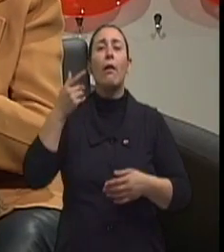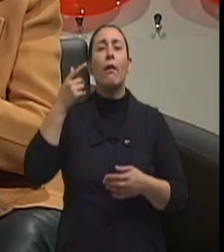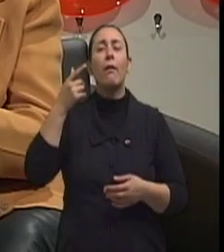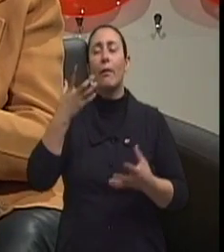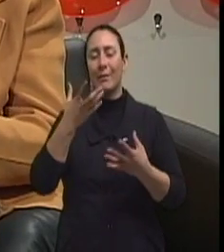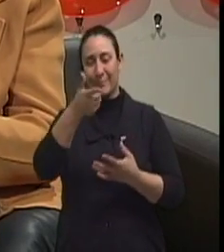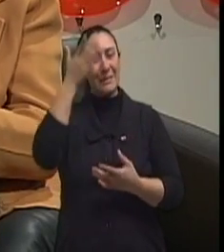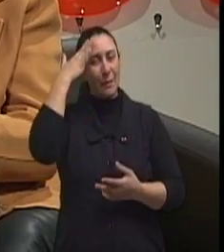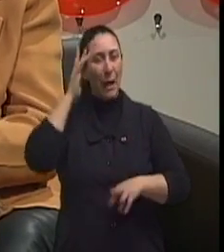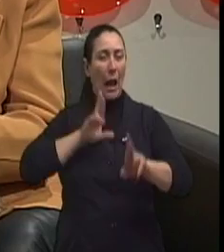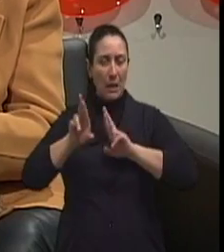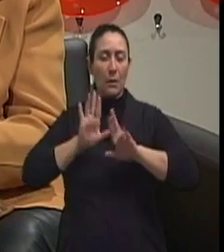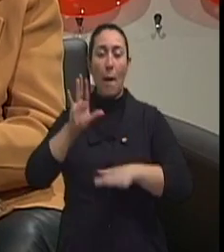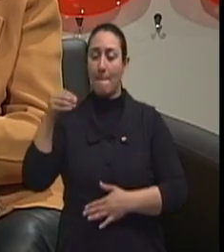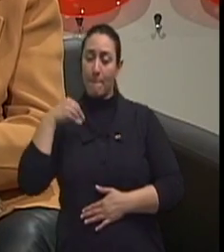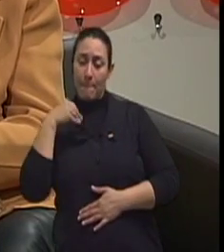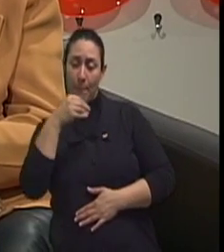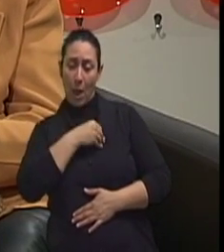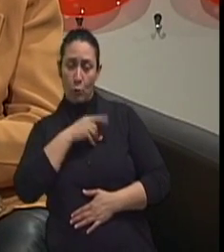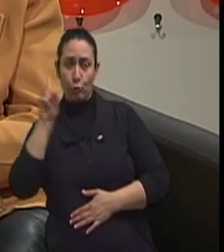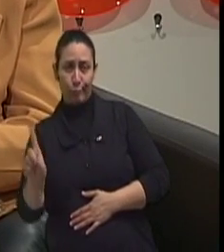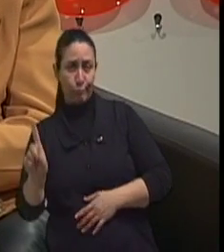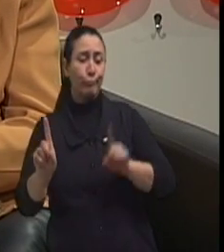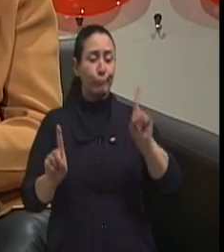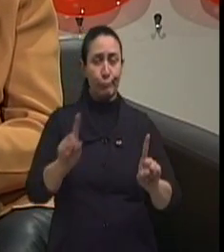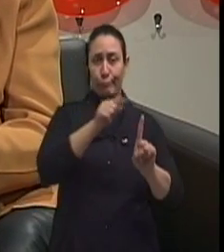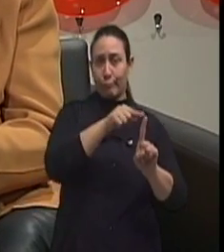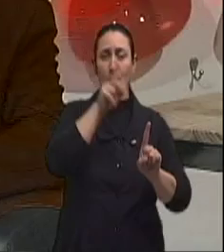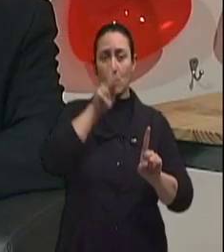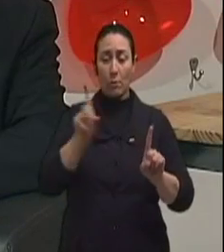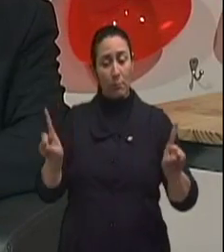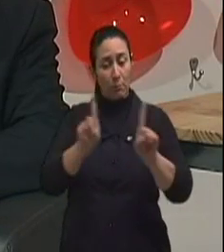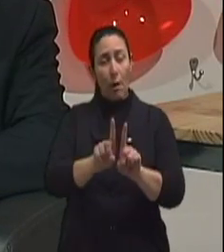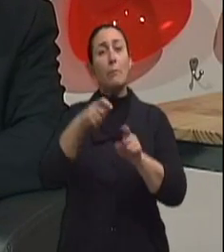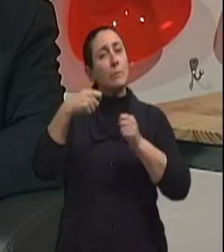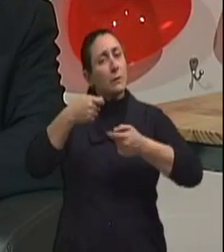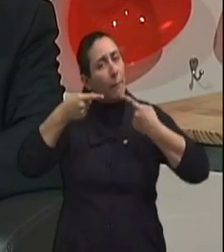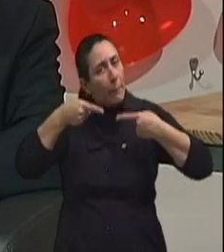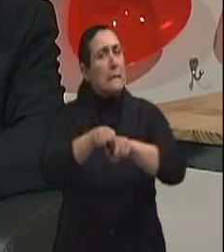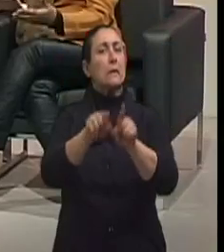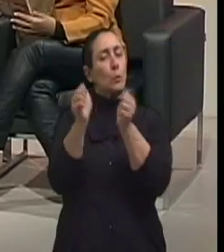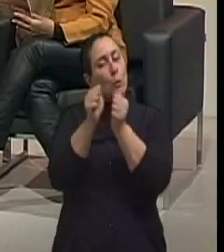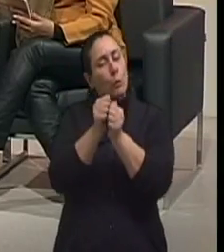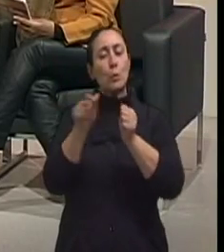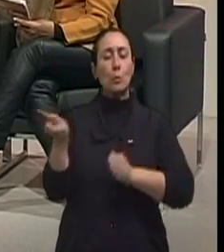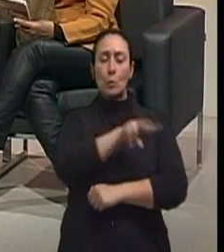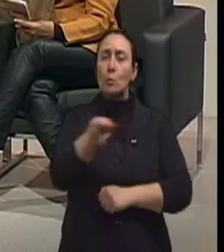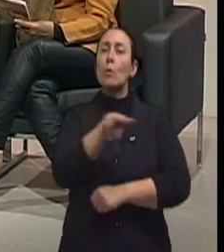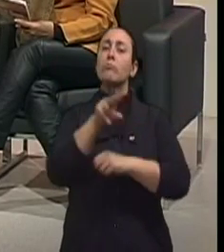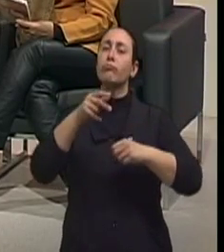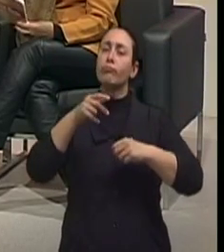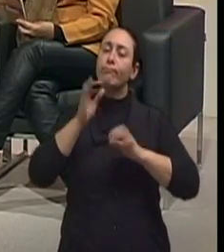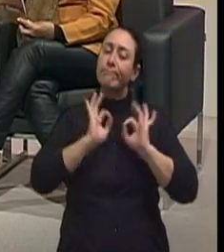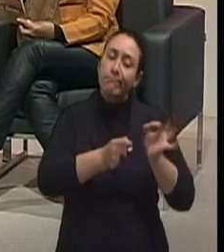essa relação paciente-médico é uma parceria, tem a nossa parte, tem a parte do especialista, né?